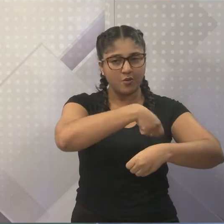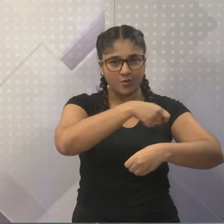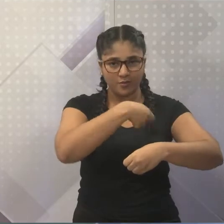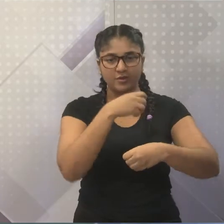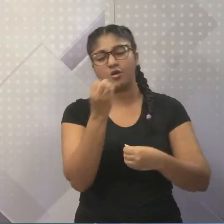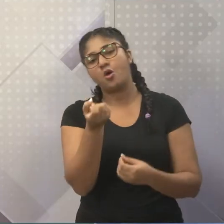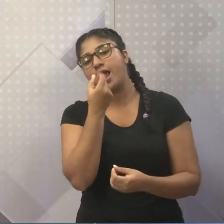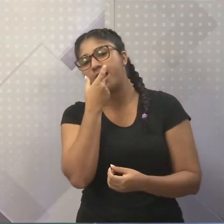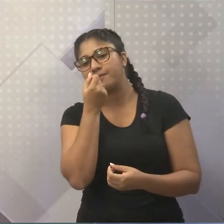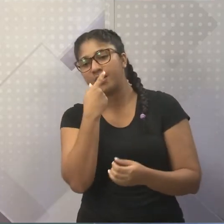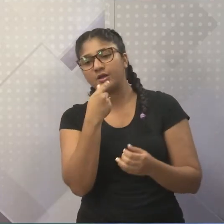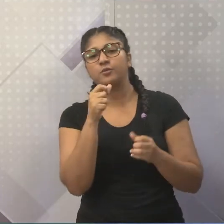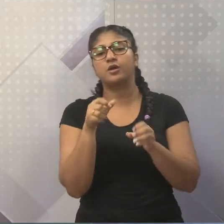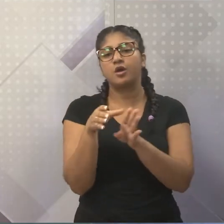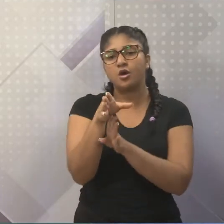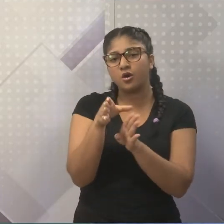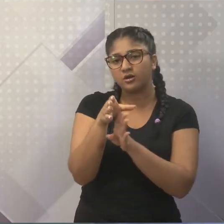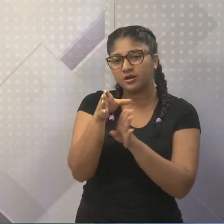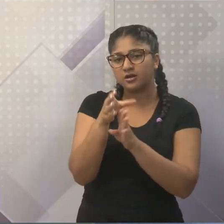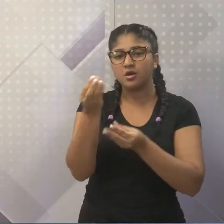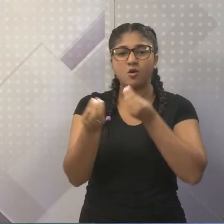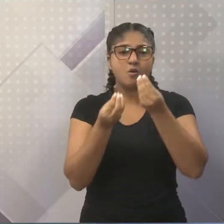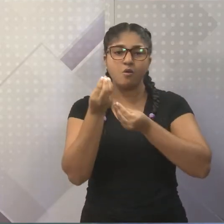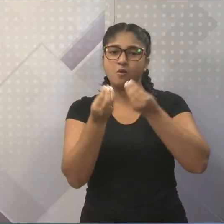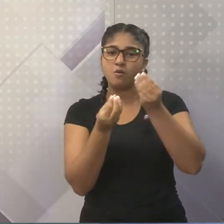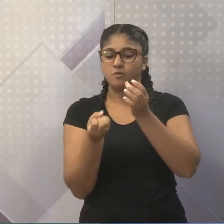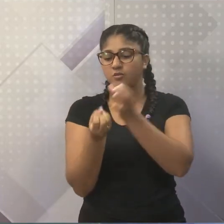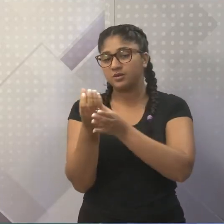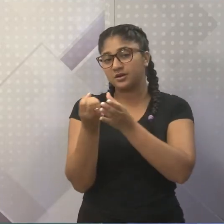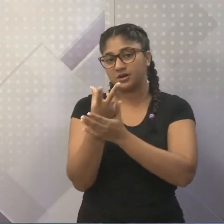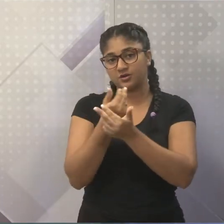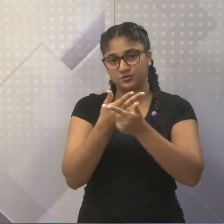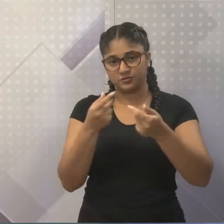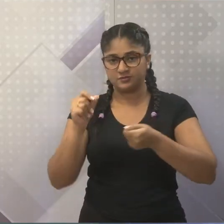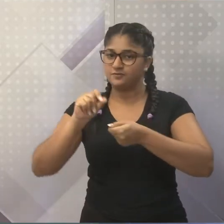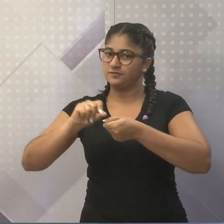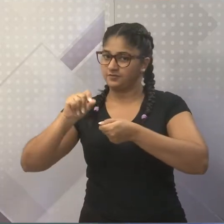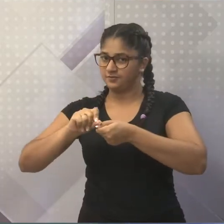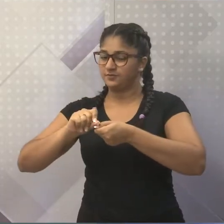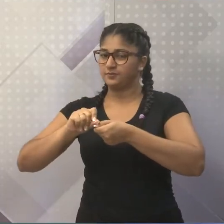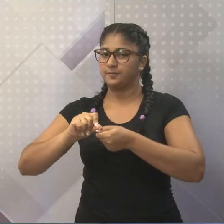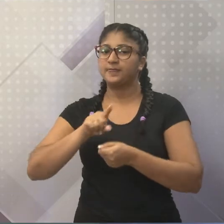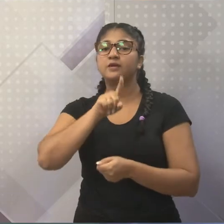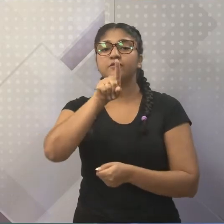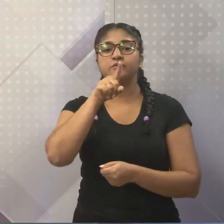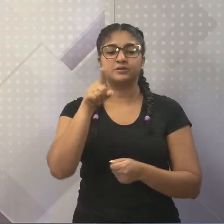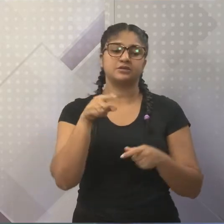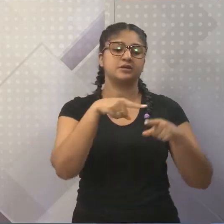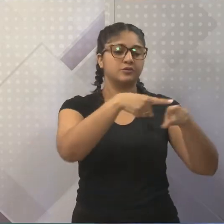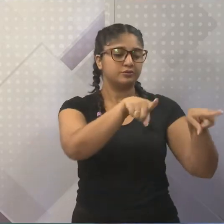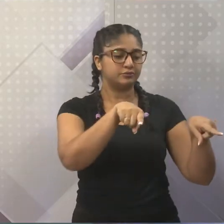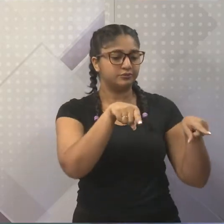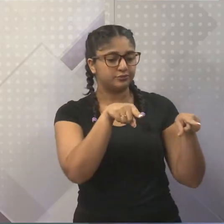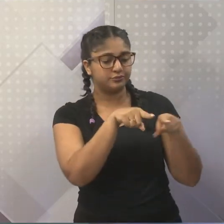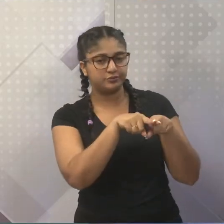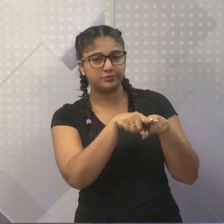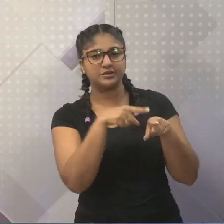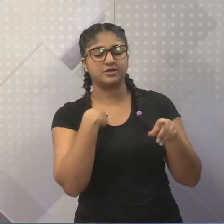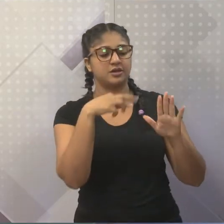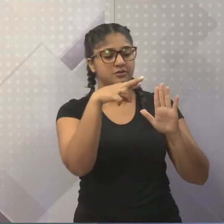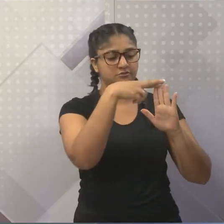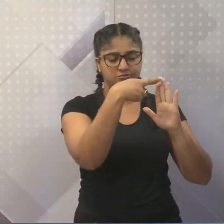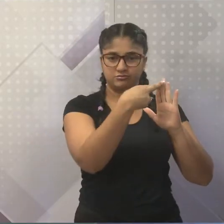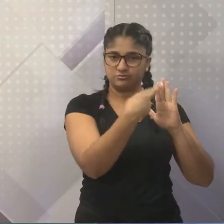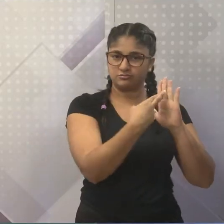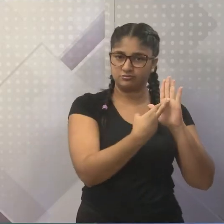orienta, ela orienta você a fazer determinados passos. O regulamento, quando você está em campo com seus alunos, quando você está